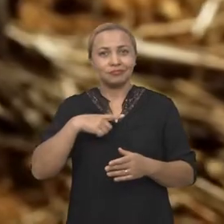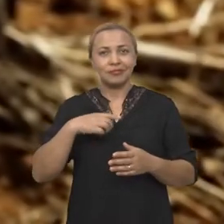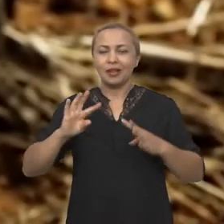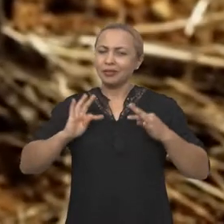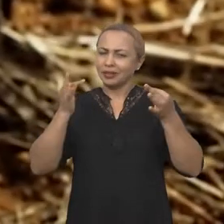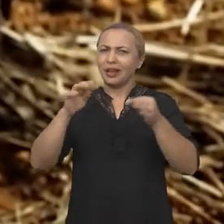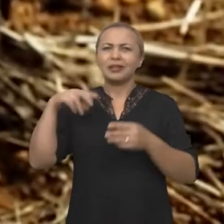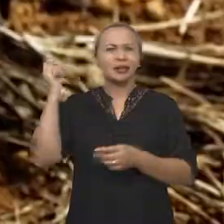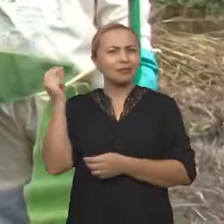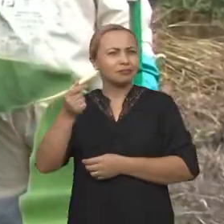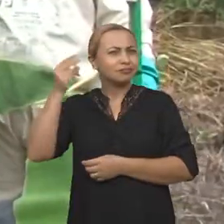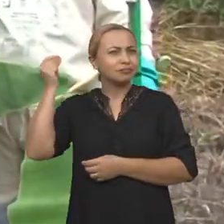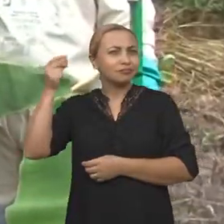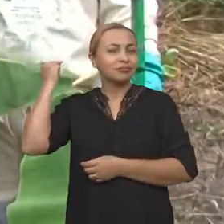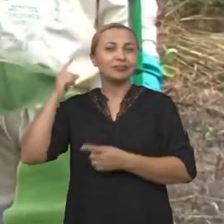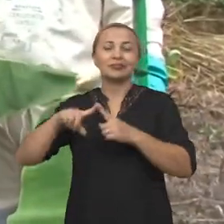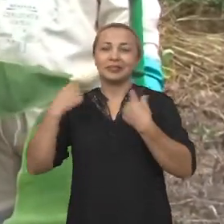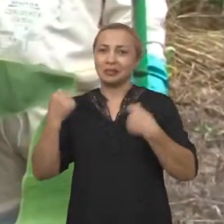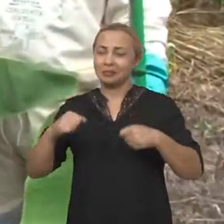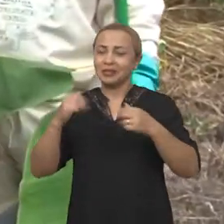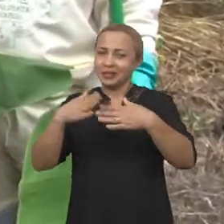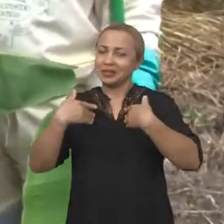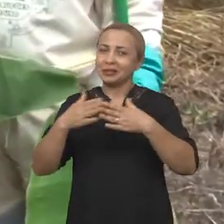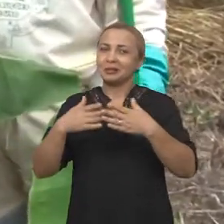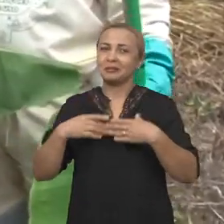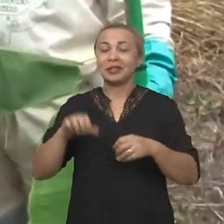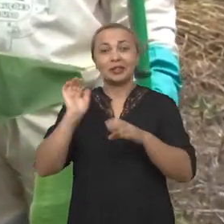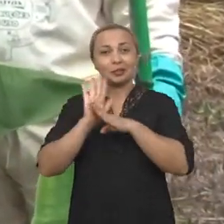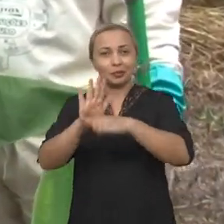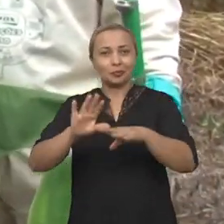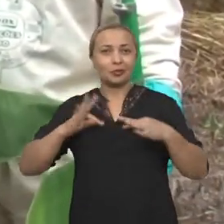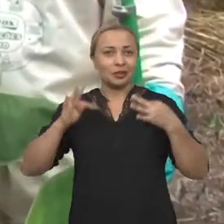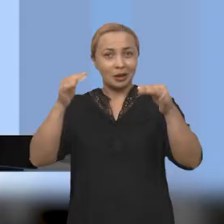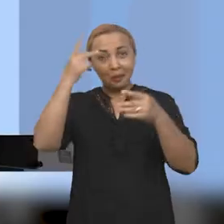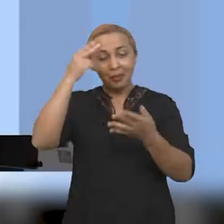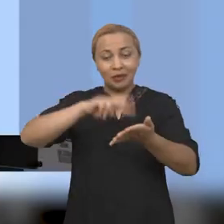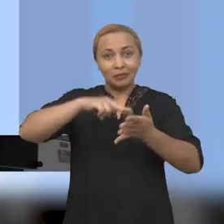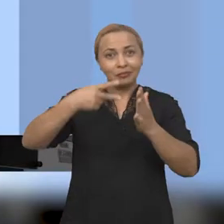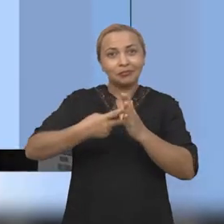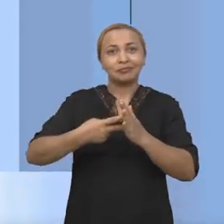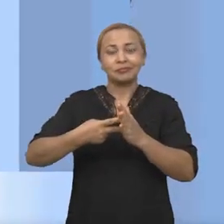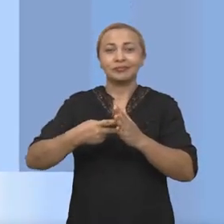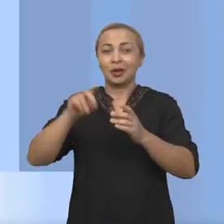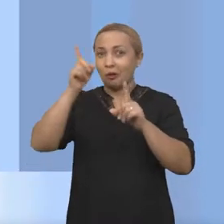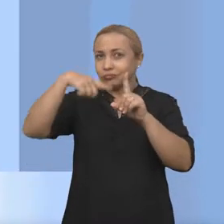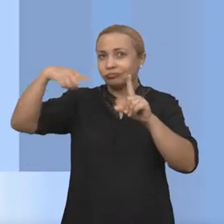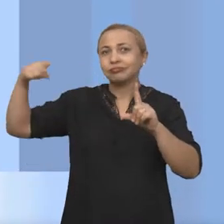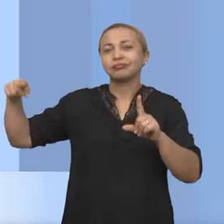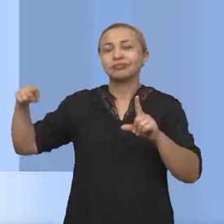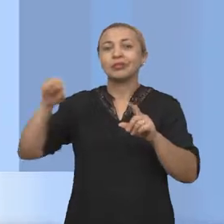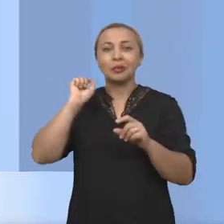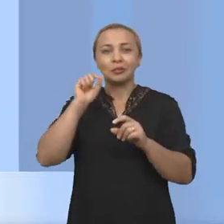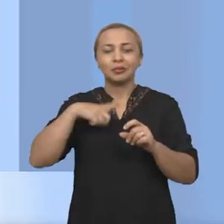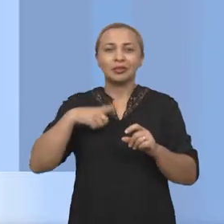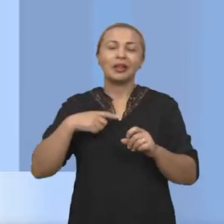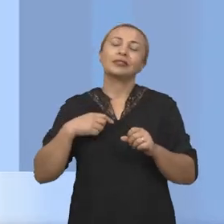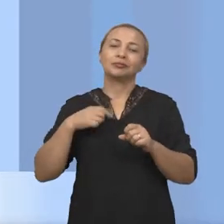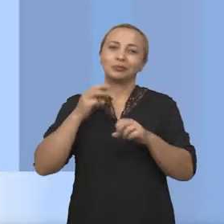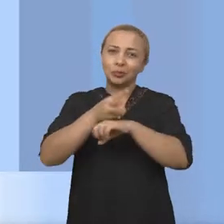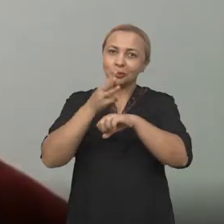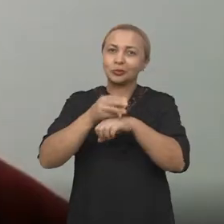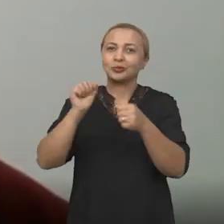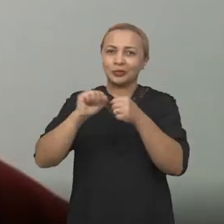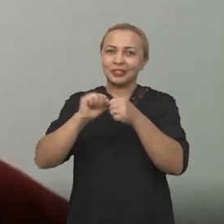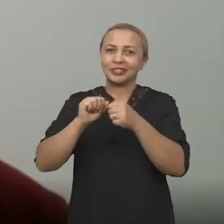antiga, mas demanda assistência técnica adequada para a interpretação dos dados. E é exatamente isso o que o software